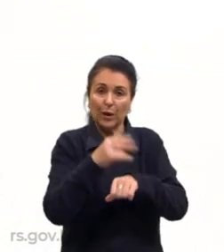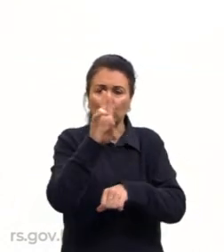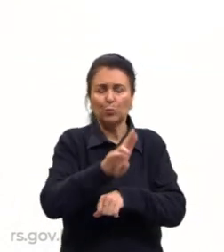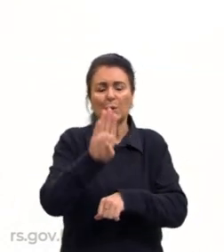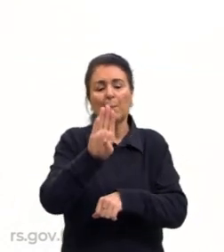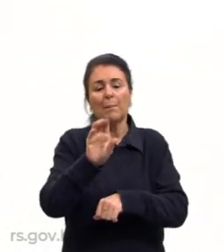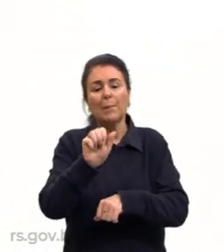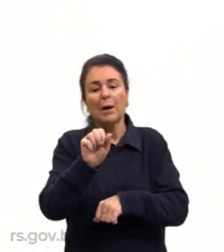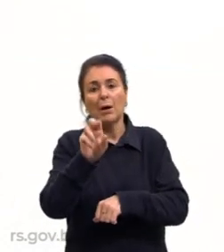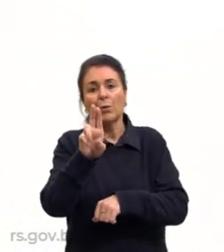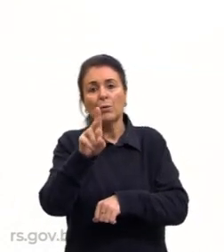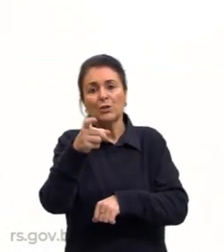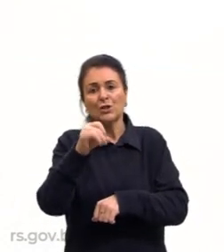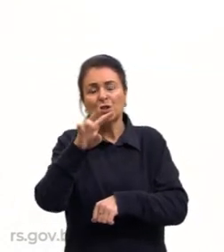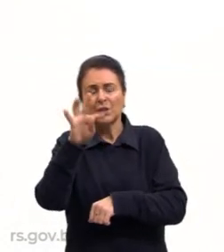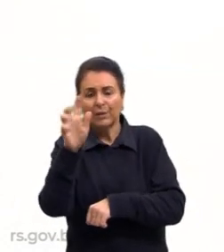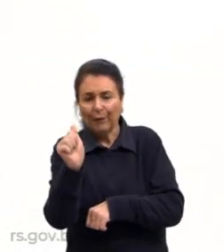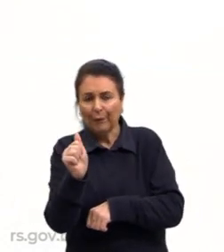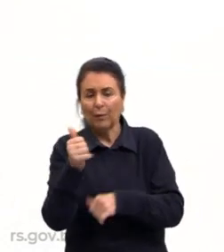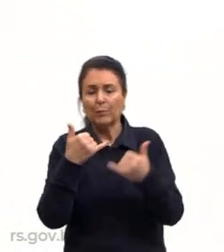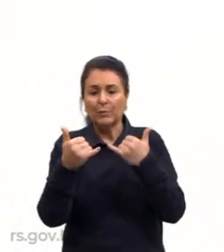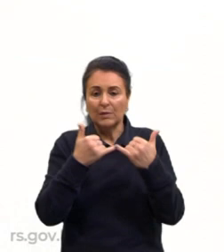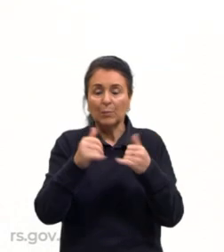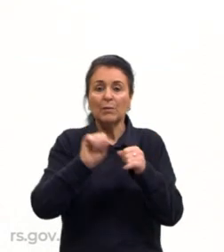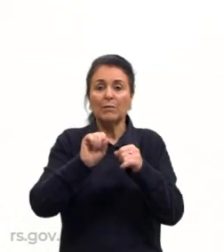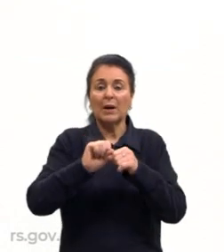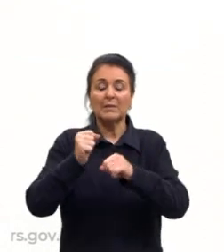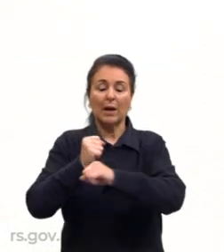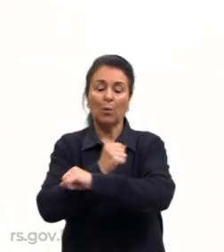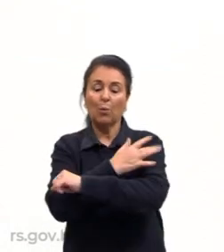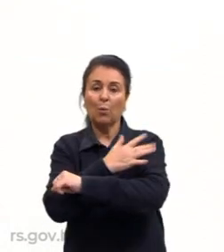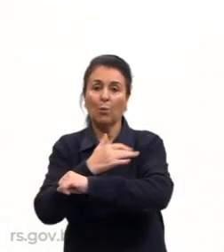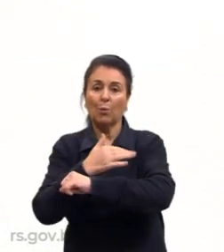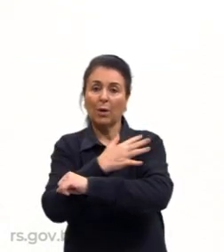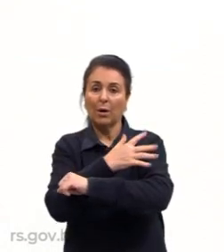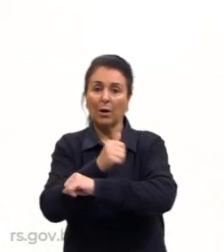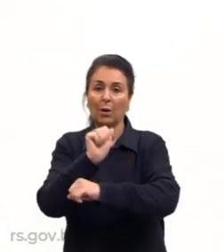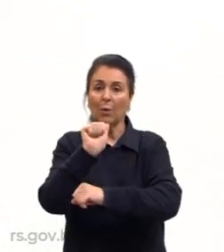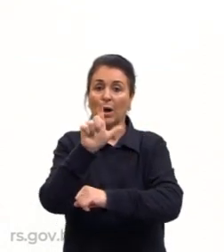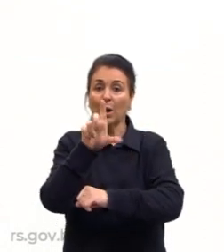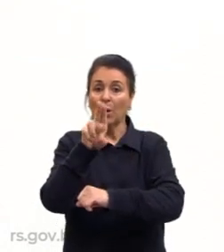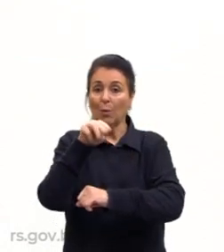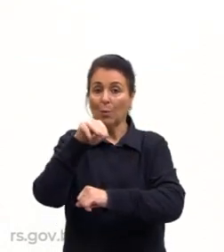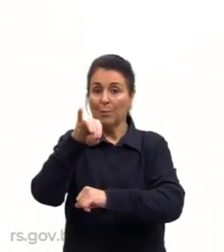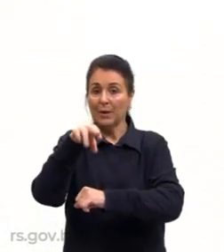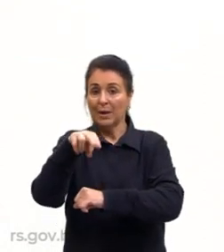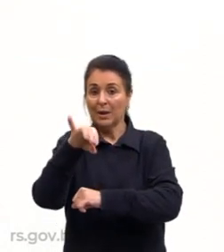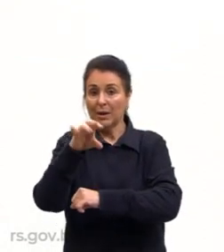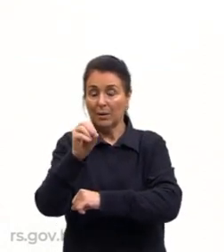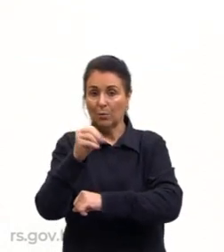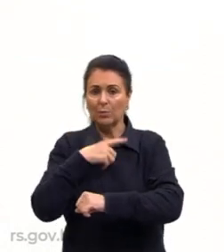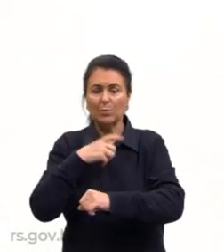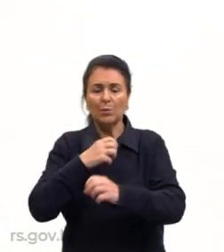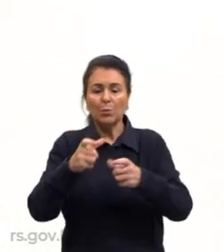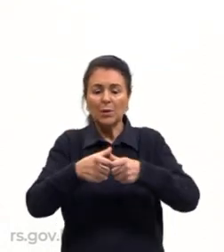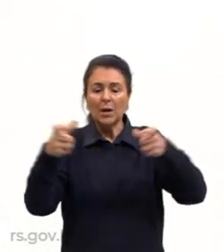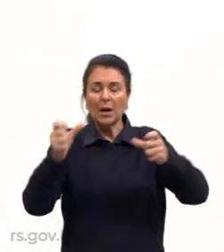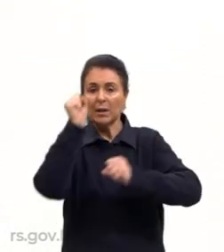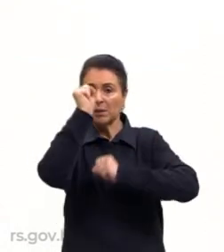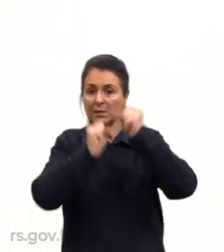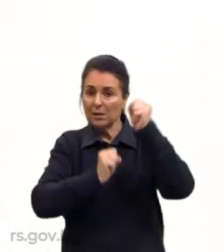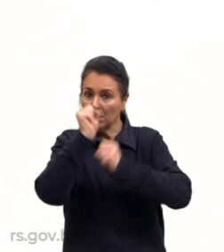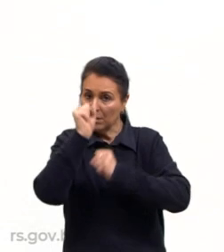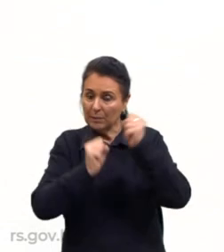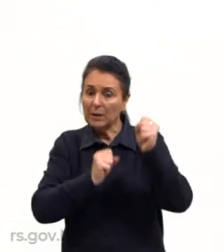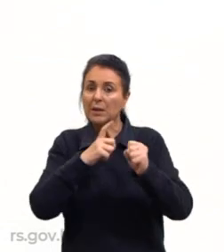tiramos o alumínio, e produz o alumínio. Então são grandes empresas, muitas relacionadas